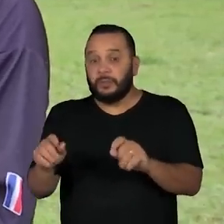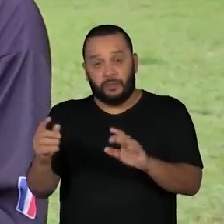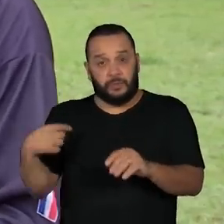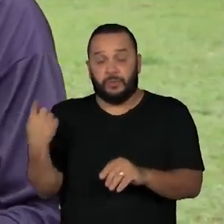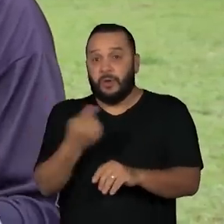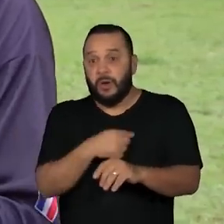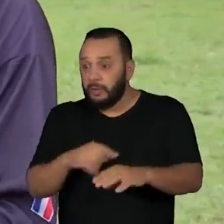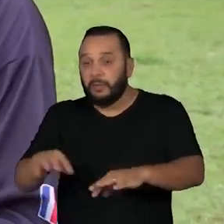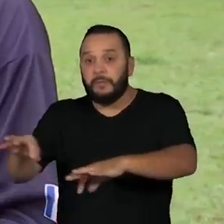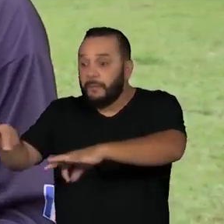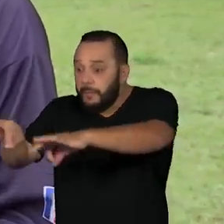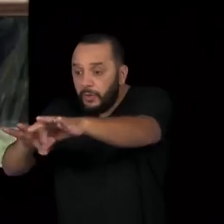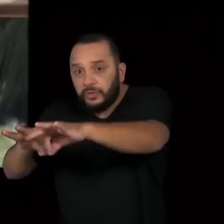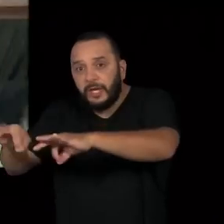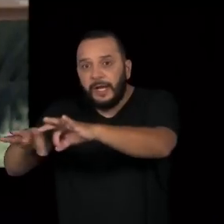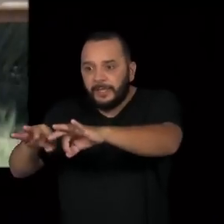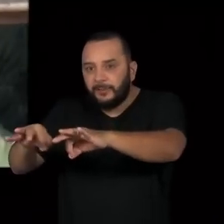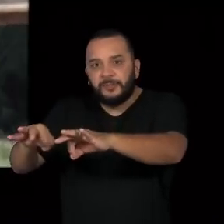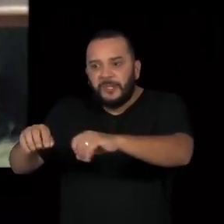de nossa realidade.